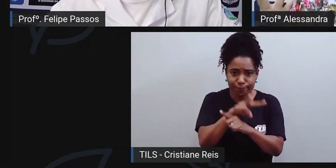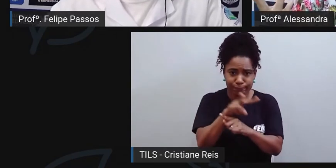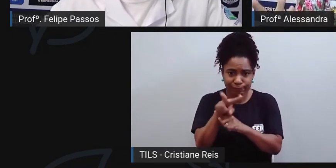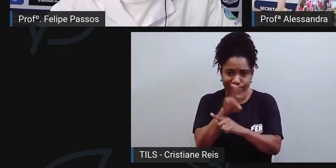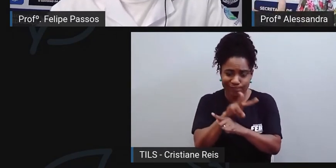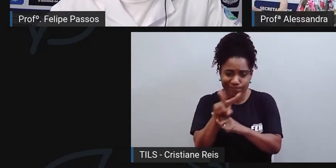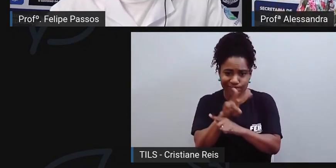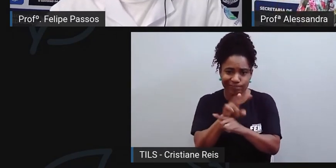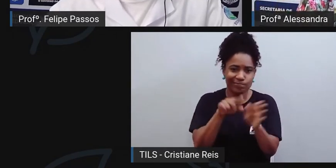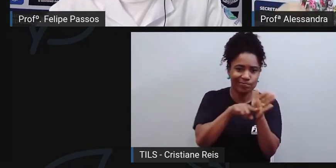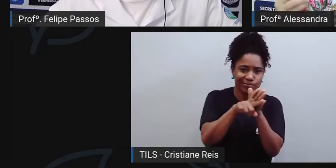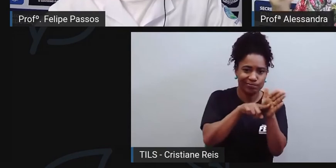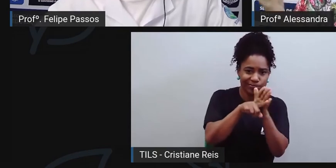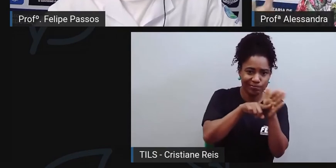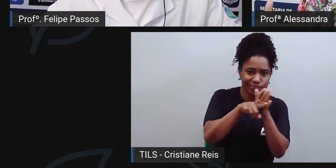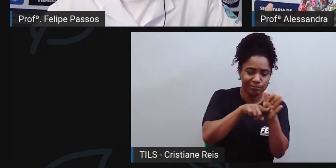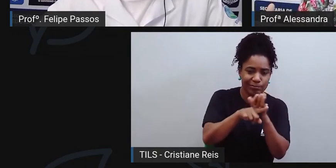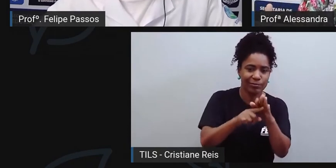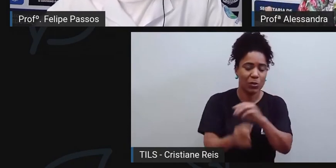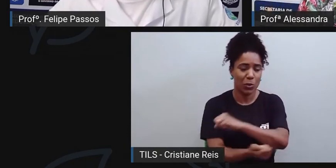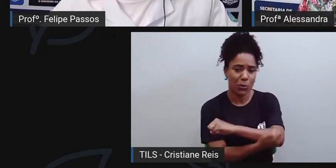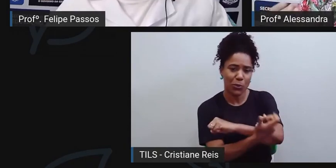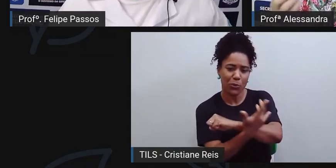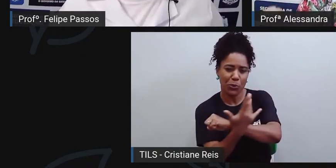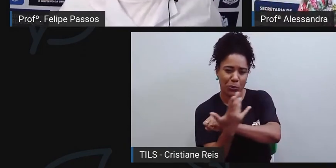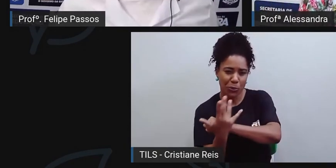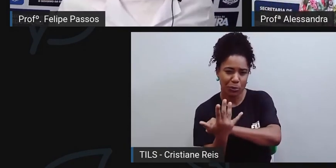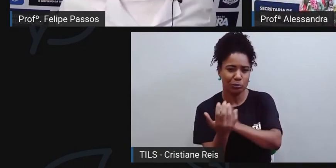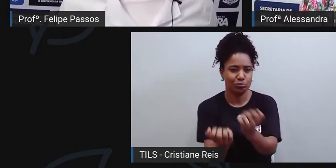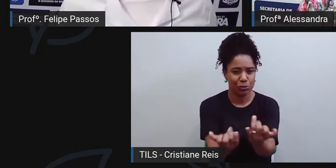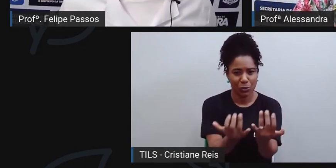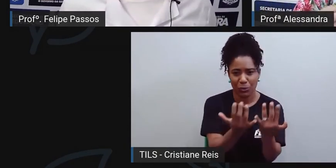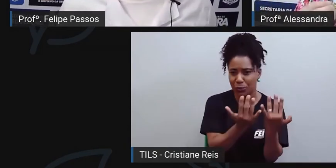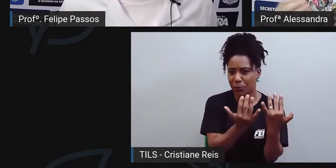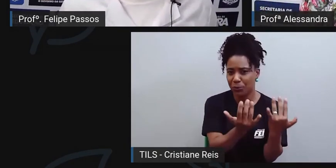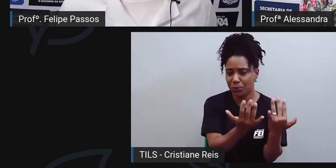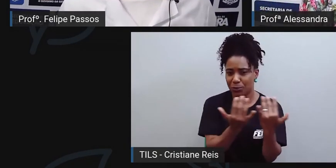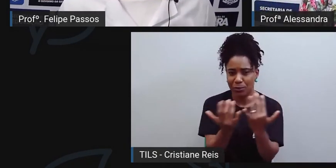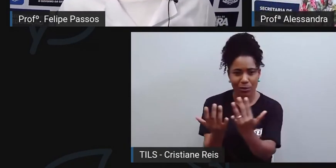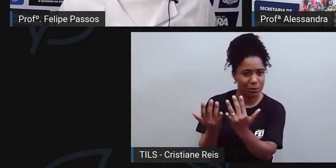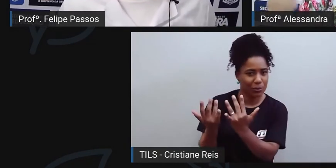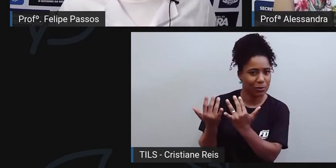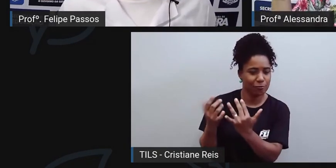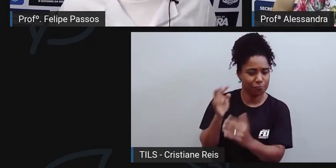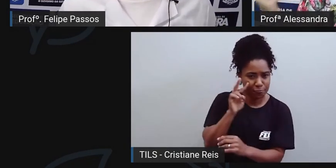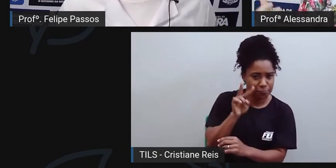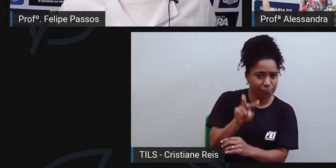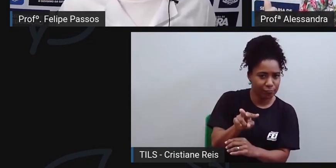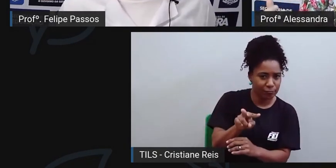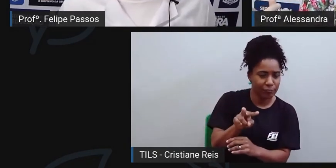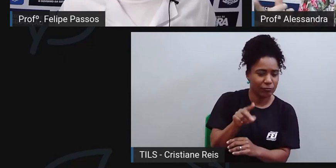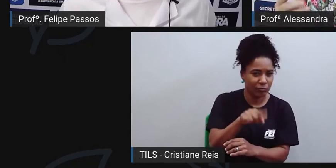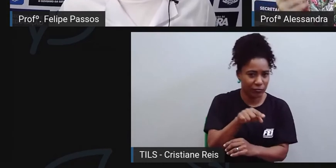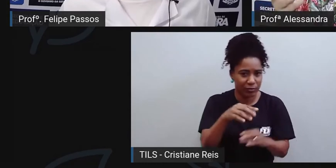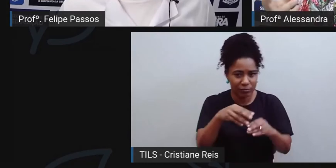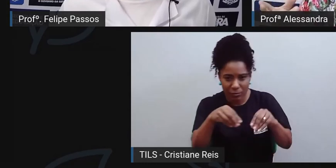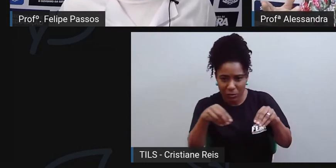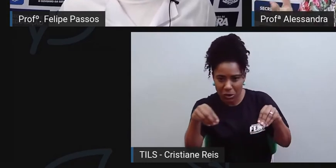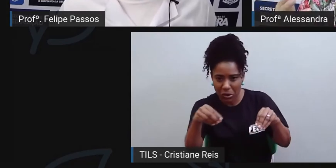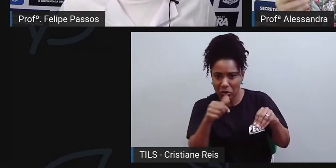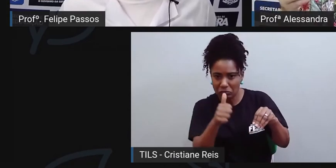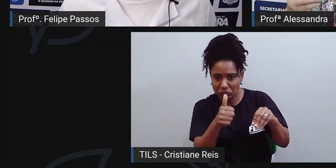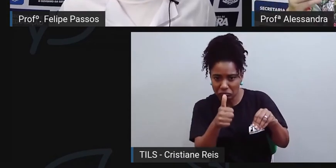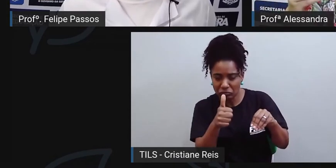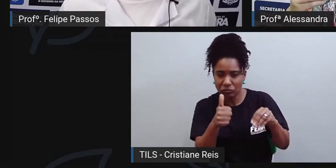vão naquela horta, vão naquela produção verificar as condições de produção. Então, mais de uma vez, então ele chega